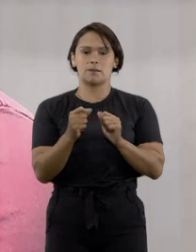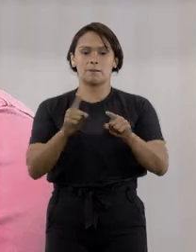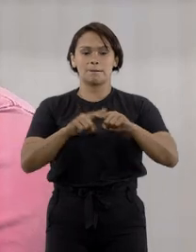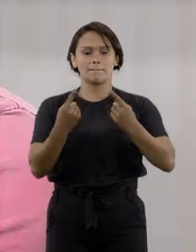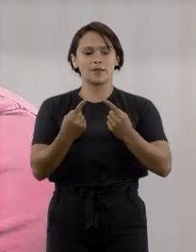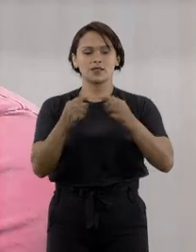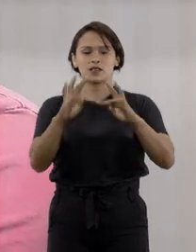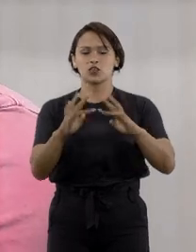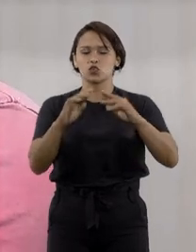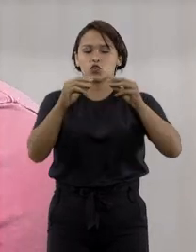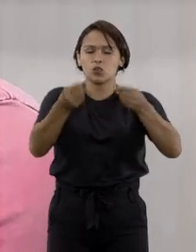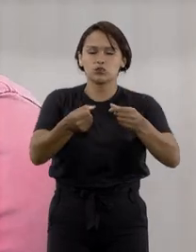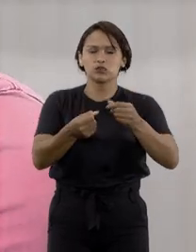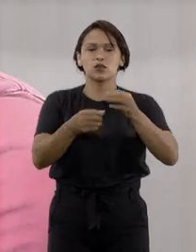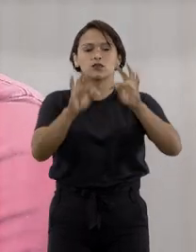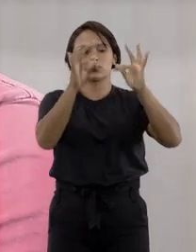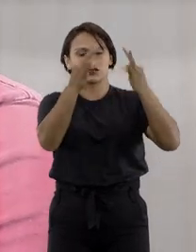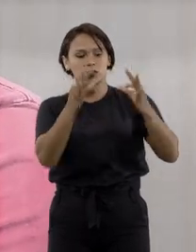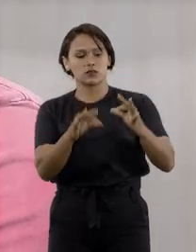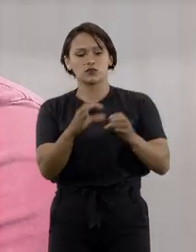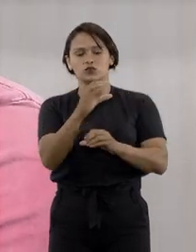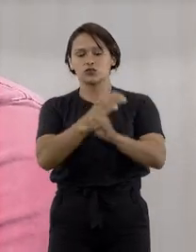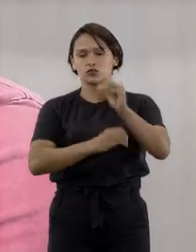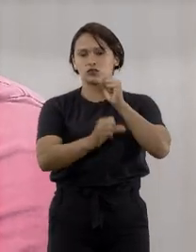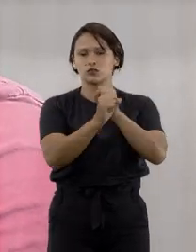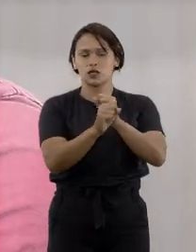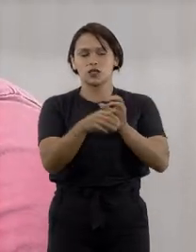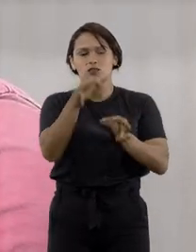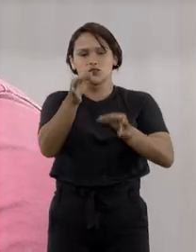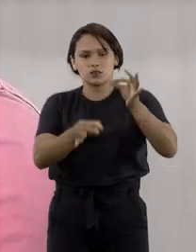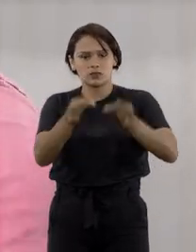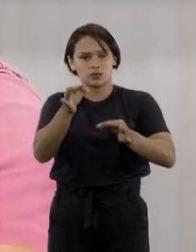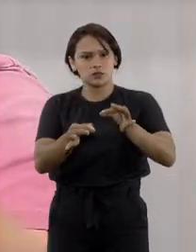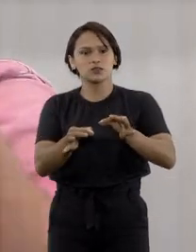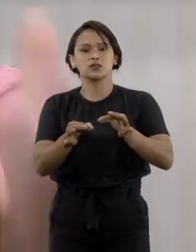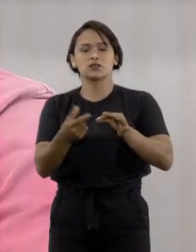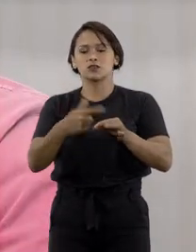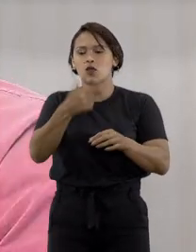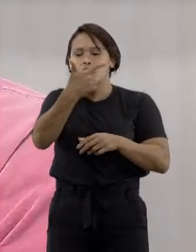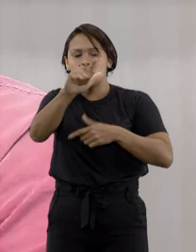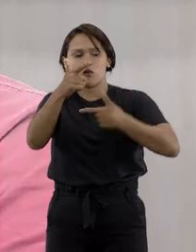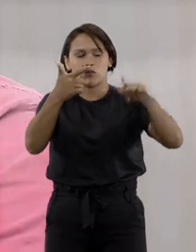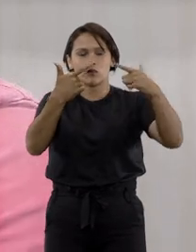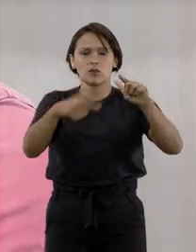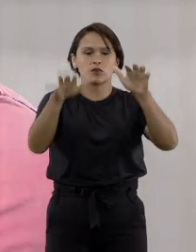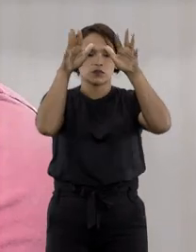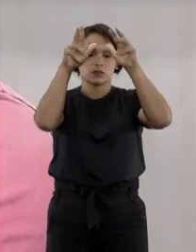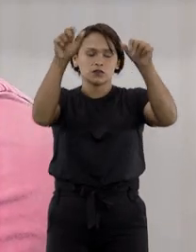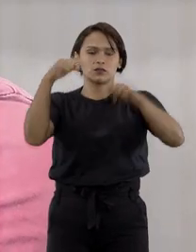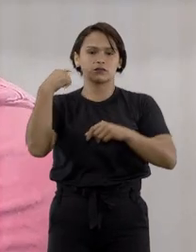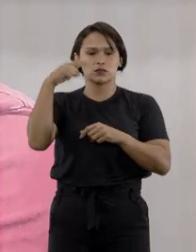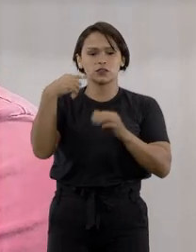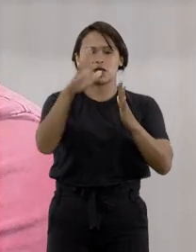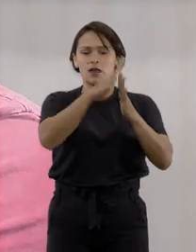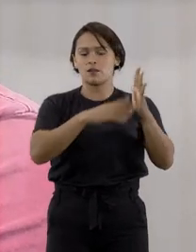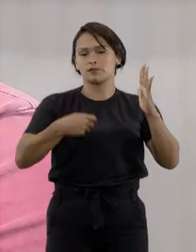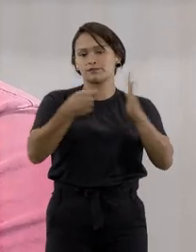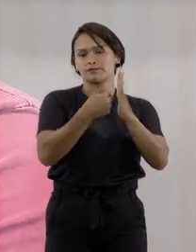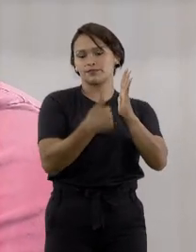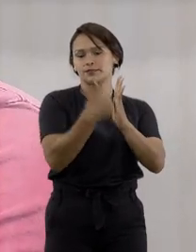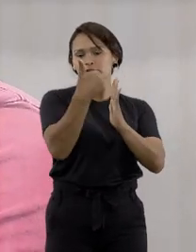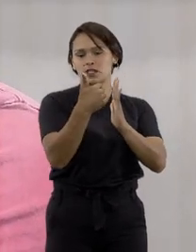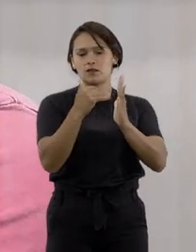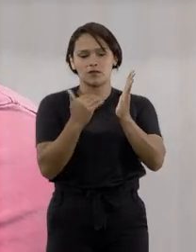apto a isso. Mas aí todo o ecossistema de interação com a comunidade jurídica, seja as integrações com os outros tribunais, com os advogados, os peticionamentos,